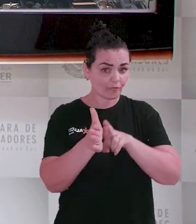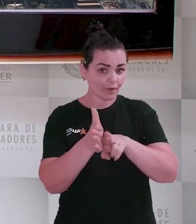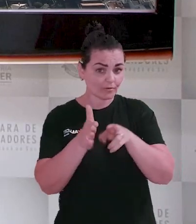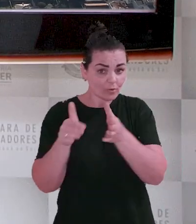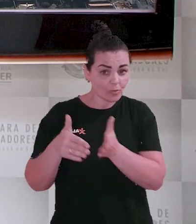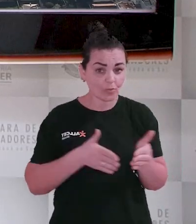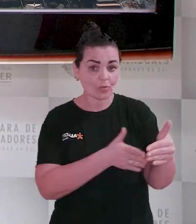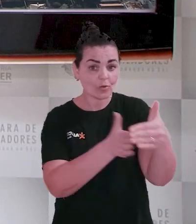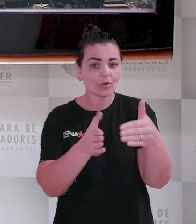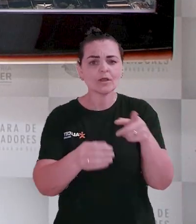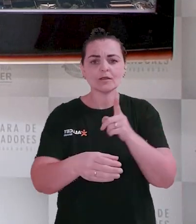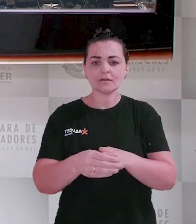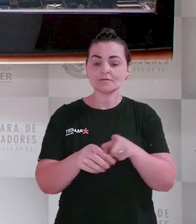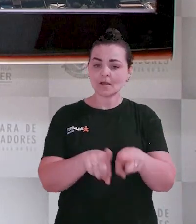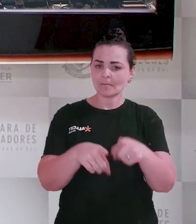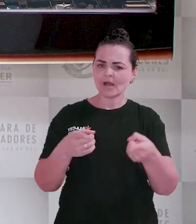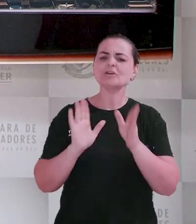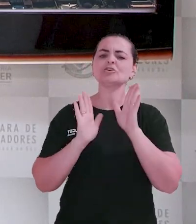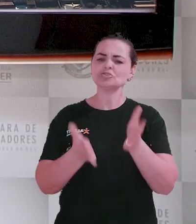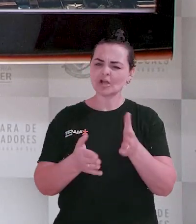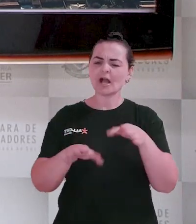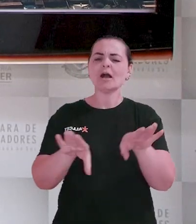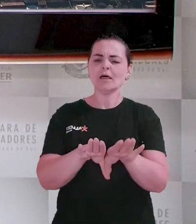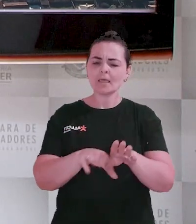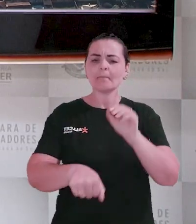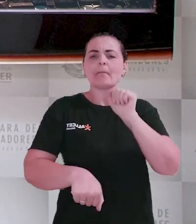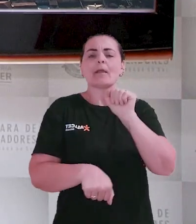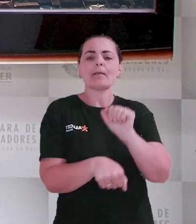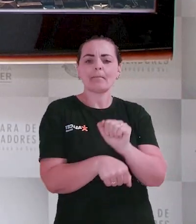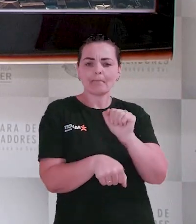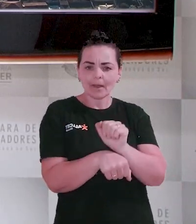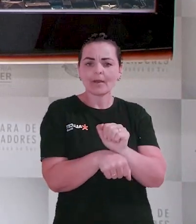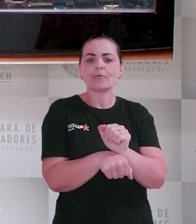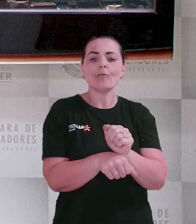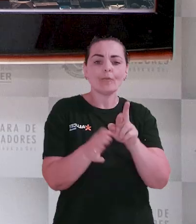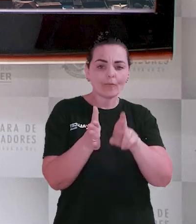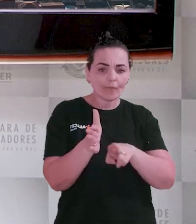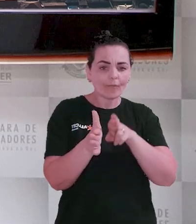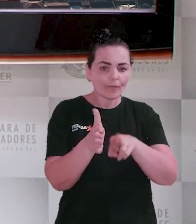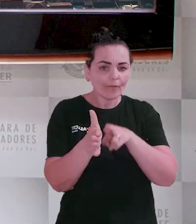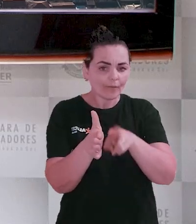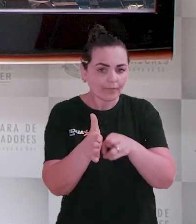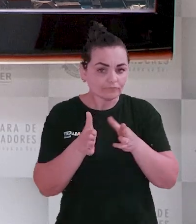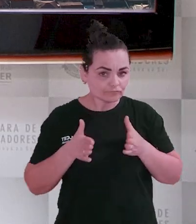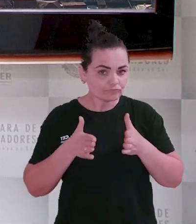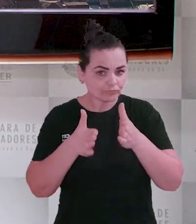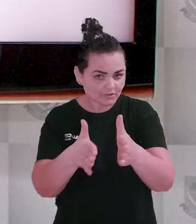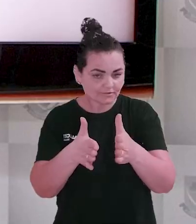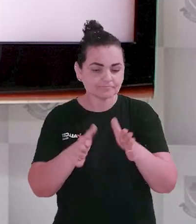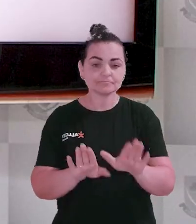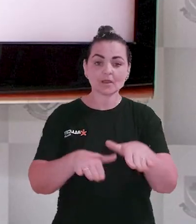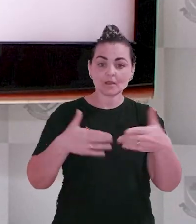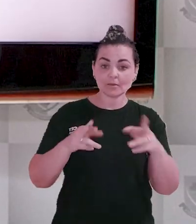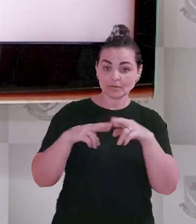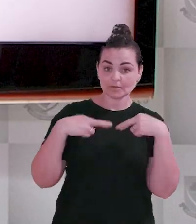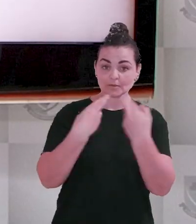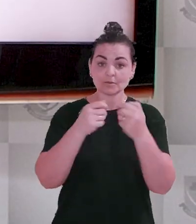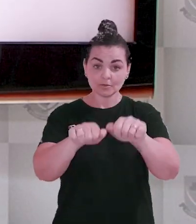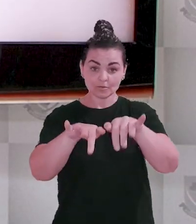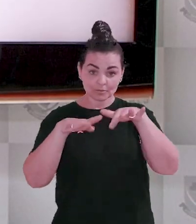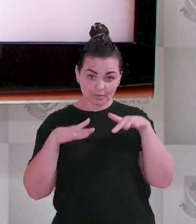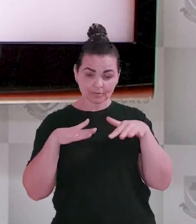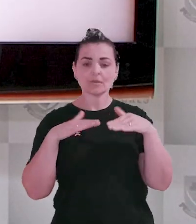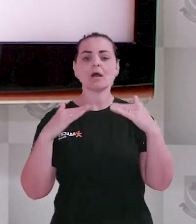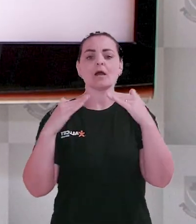ferroviário ou até mesmo ficou parado no trânsito esperando uma composição férrea passar. Durante a sessão